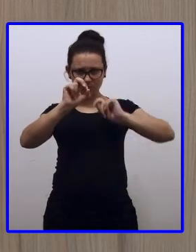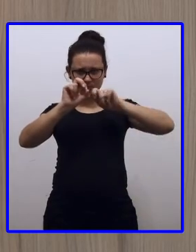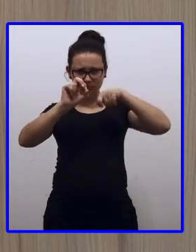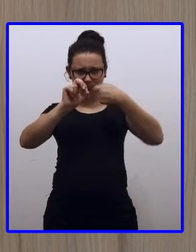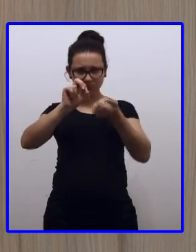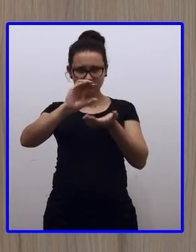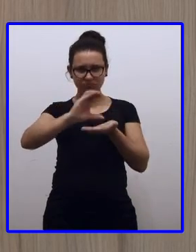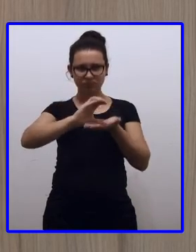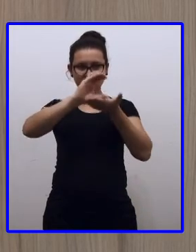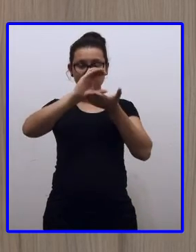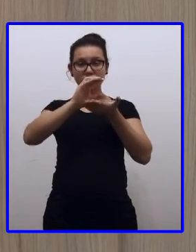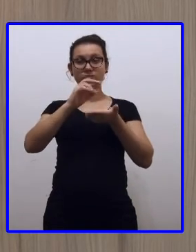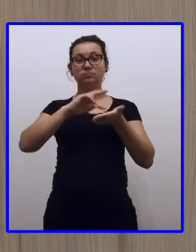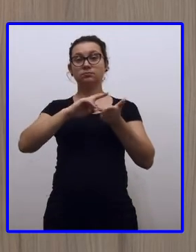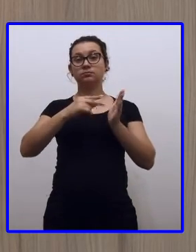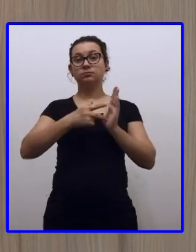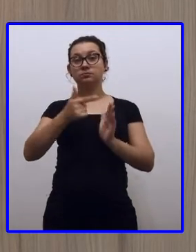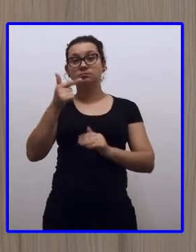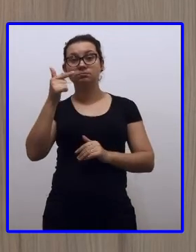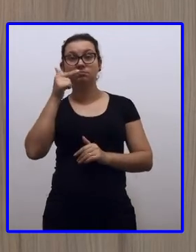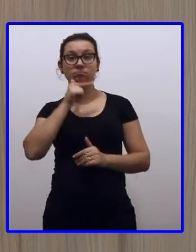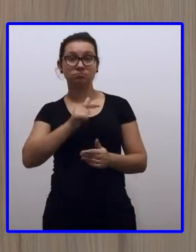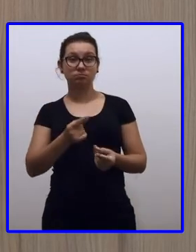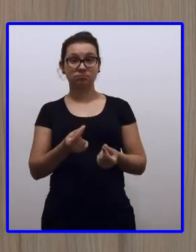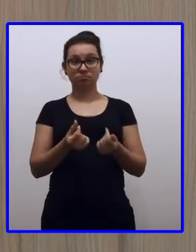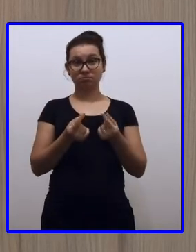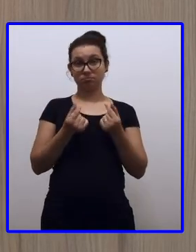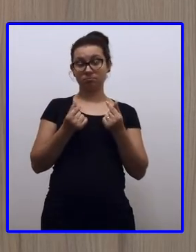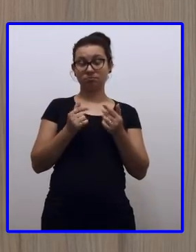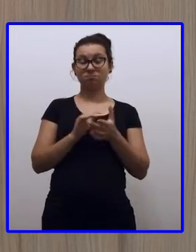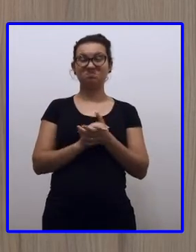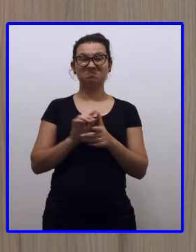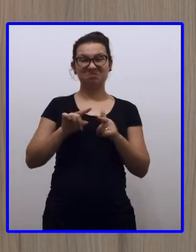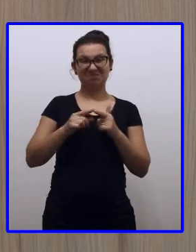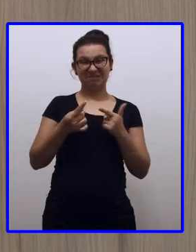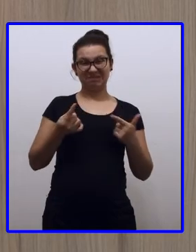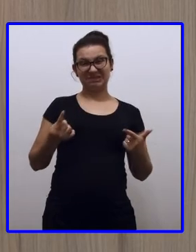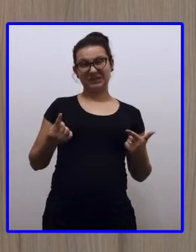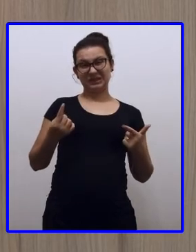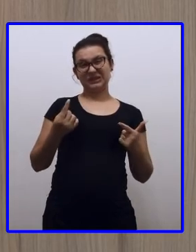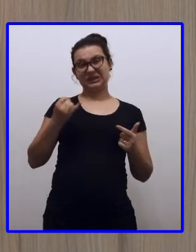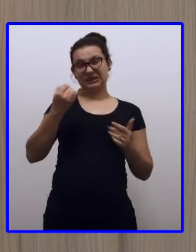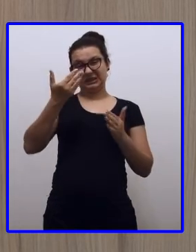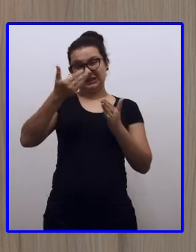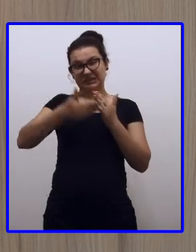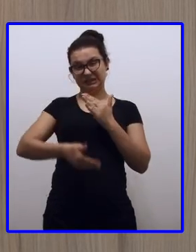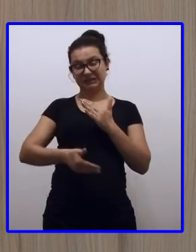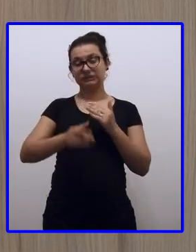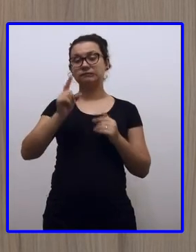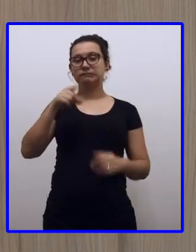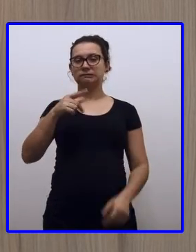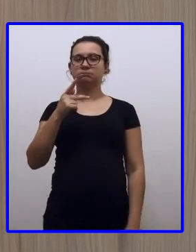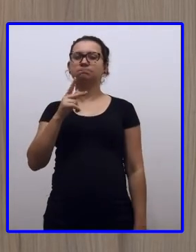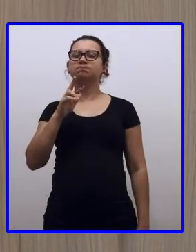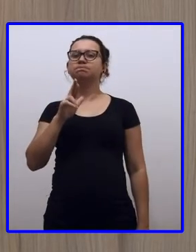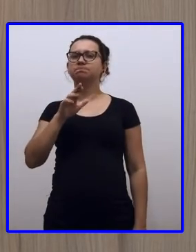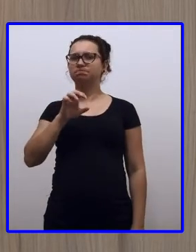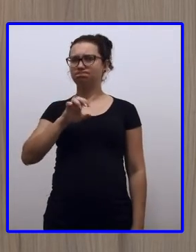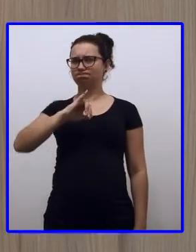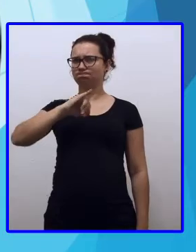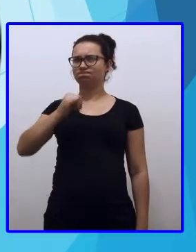numa troca financeira. E prejuízo, quando a gente perde. Então, vamos para o problema.